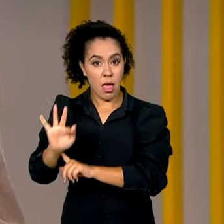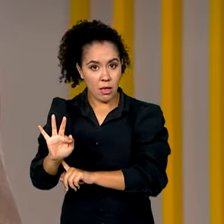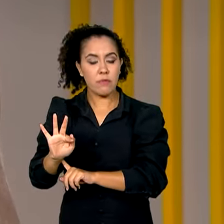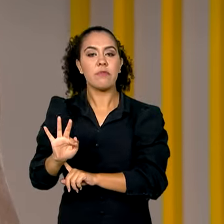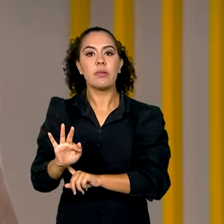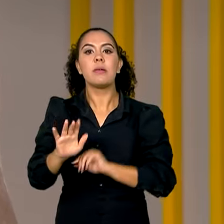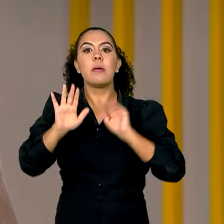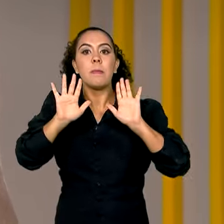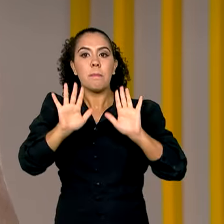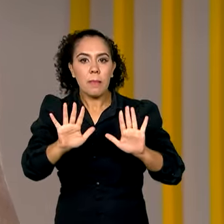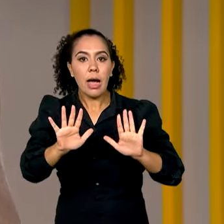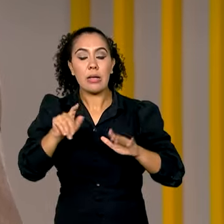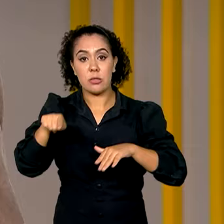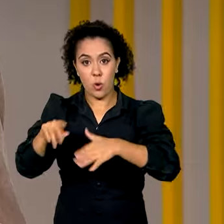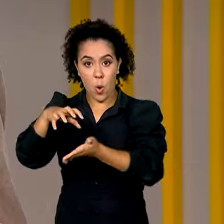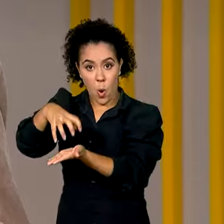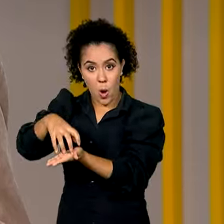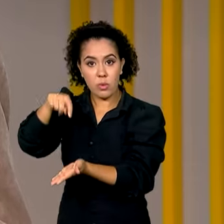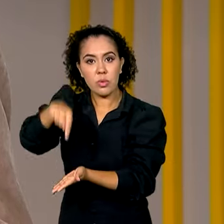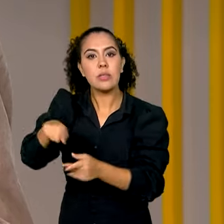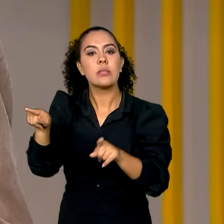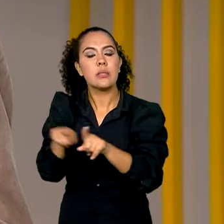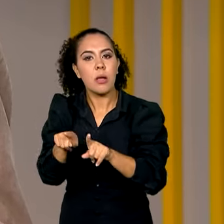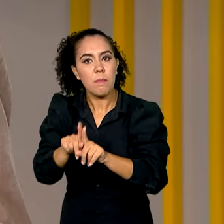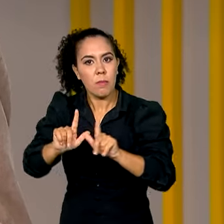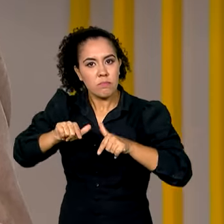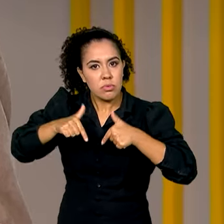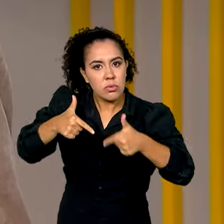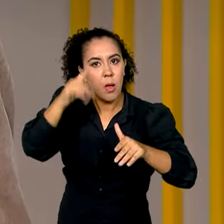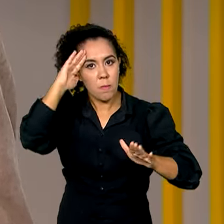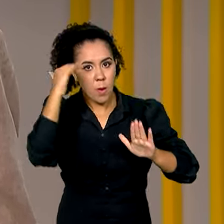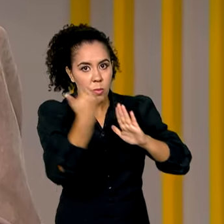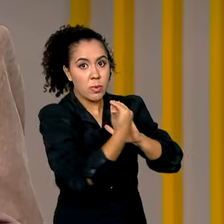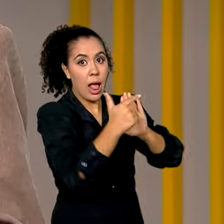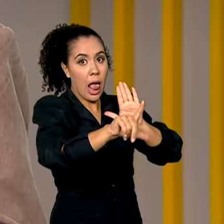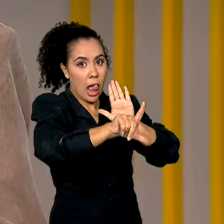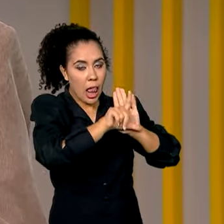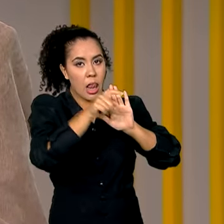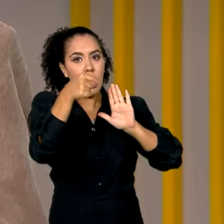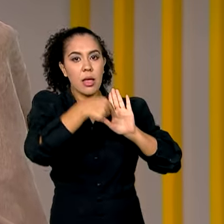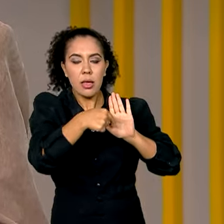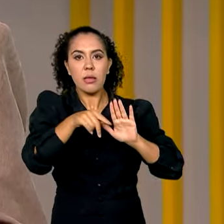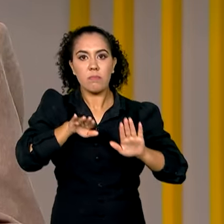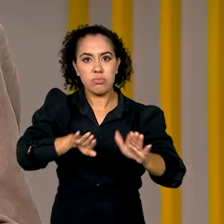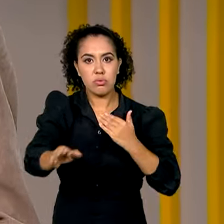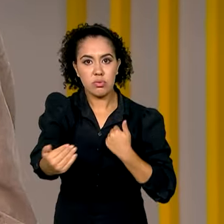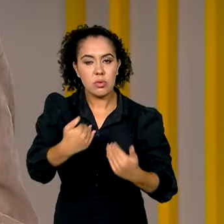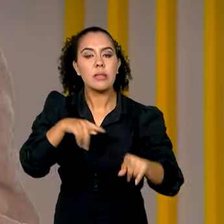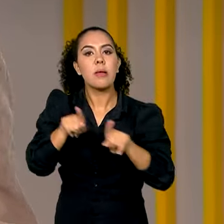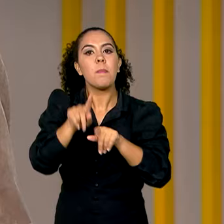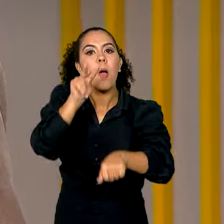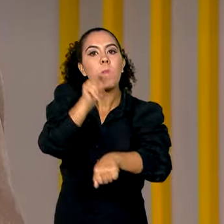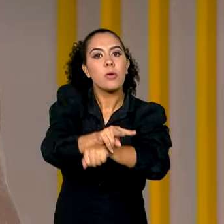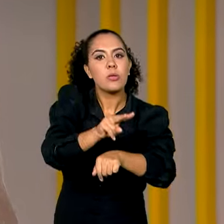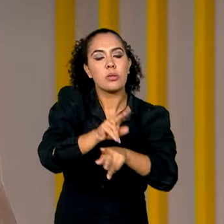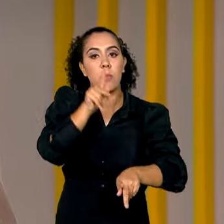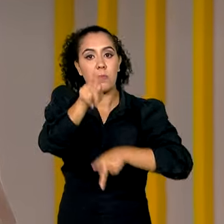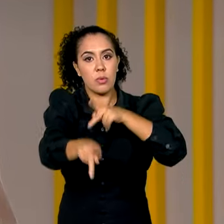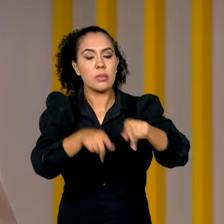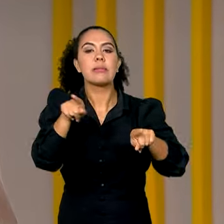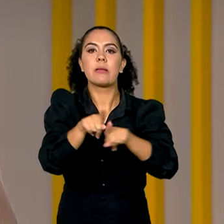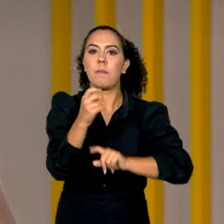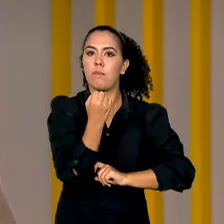A instituição atua também para garantir o cumprimento das leis nas estradas e proteger a população e o meio ambiente.